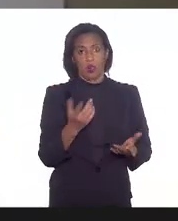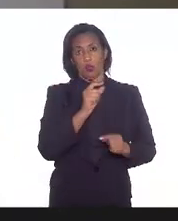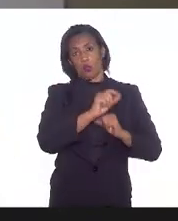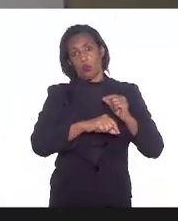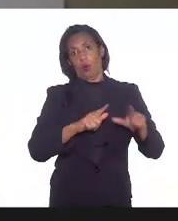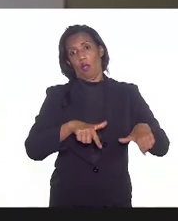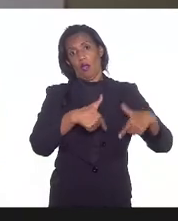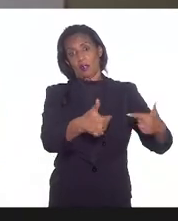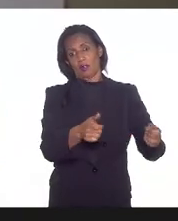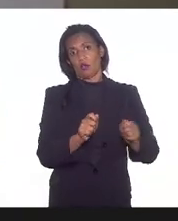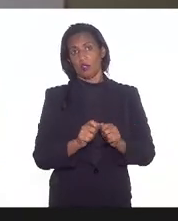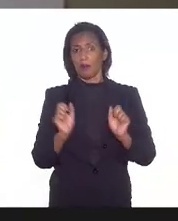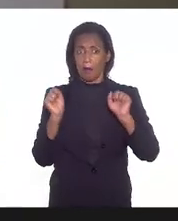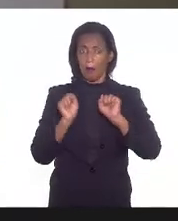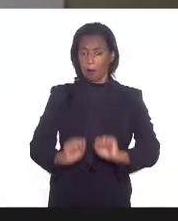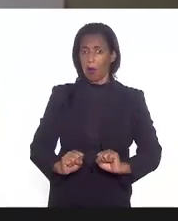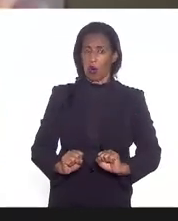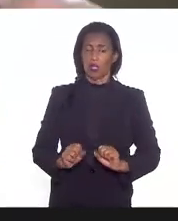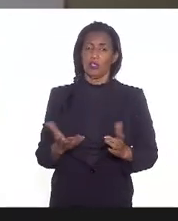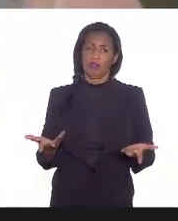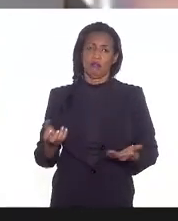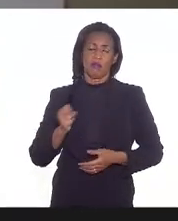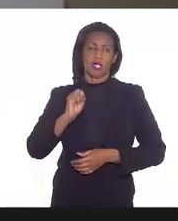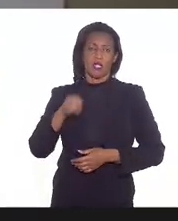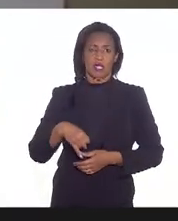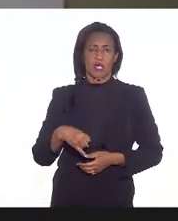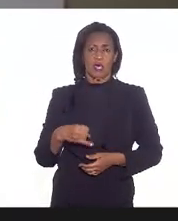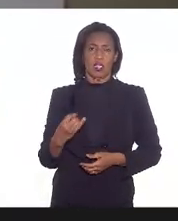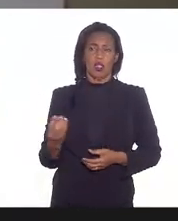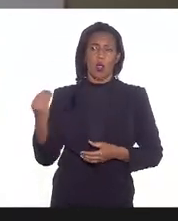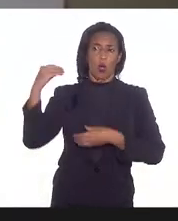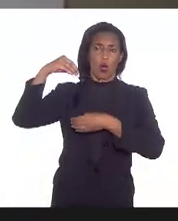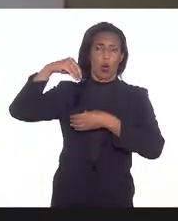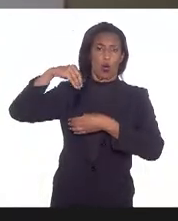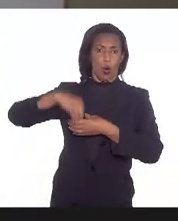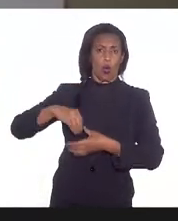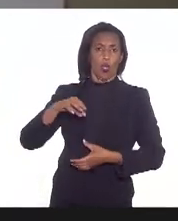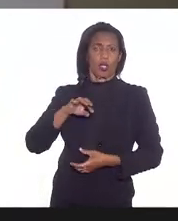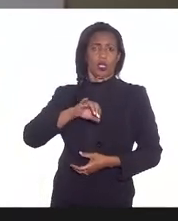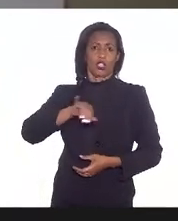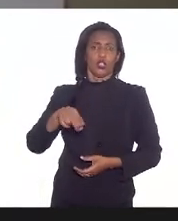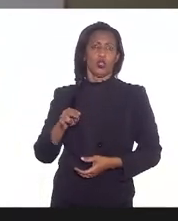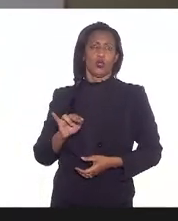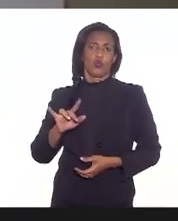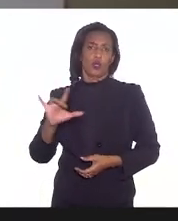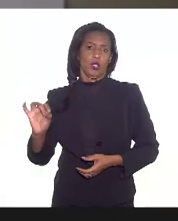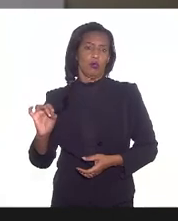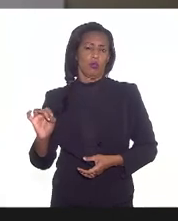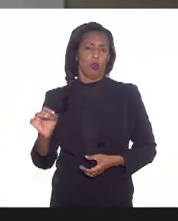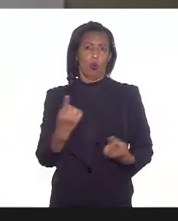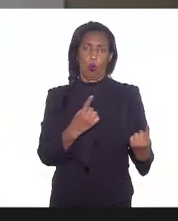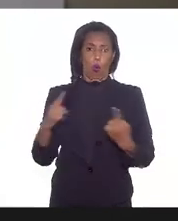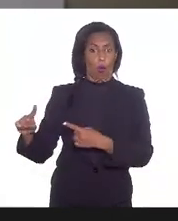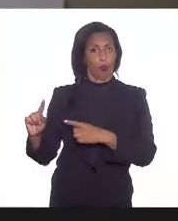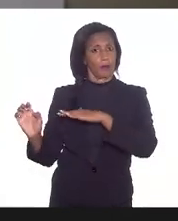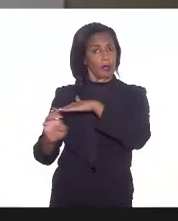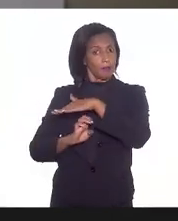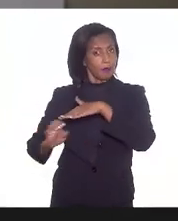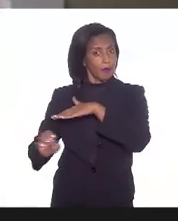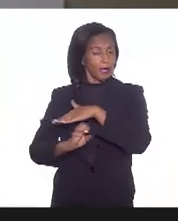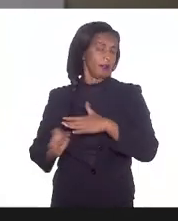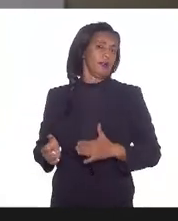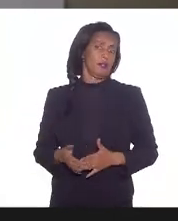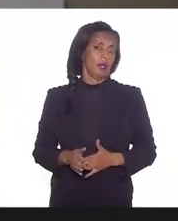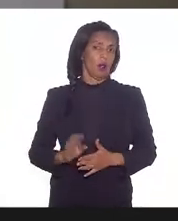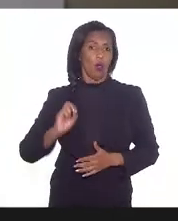tendo mas é possível em tese que se ajuize uma ação civil pública enfim contra a empresa ou